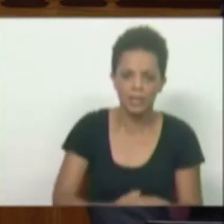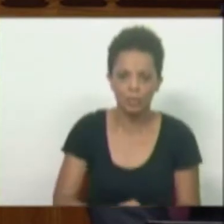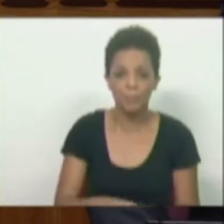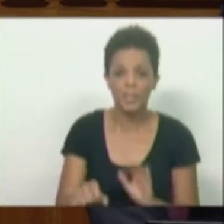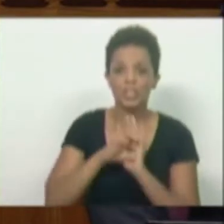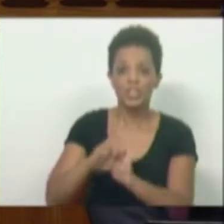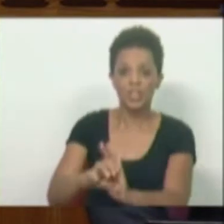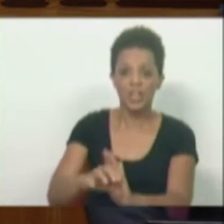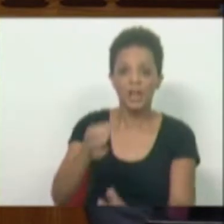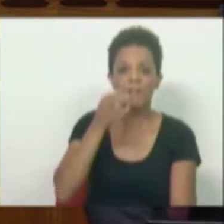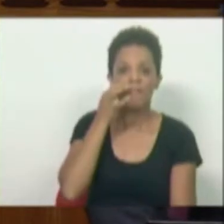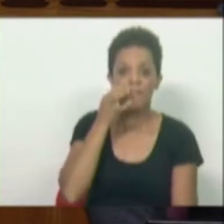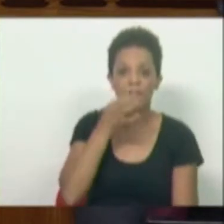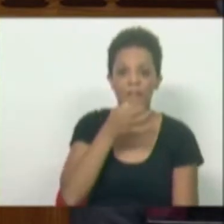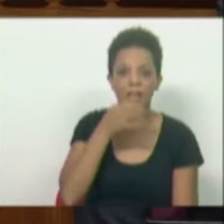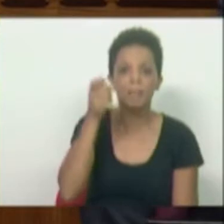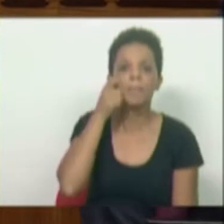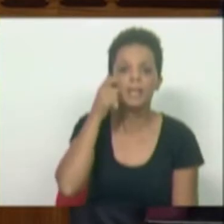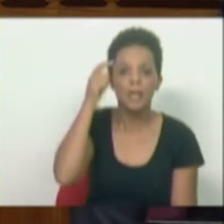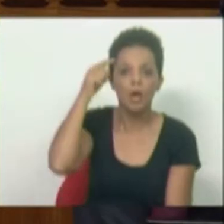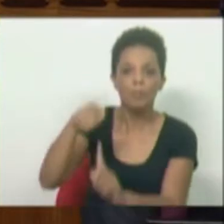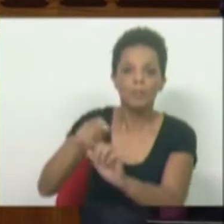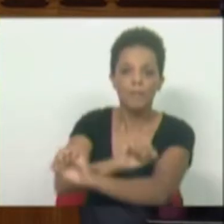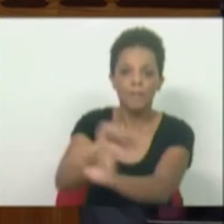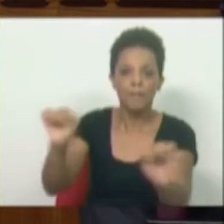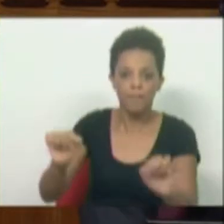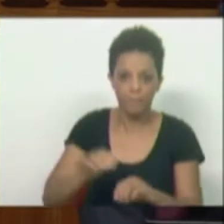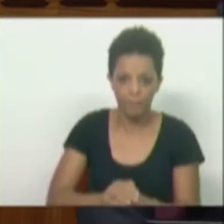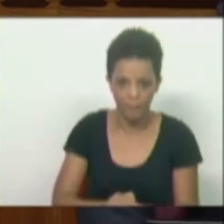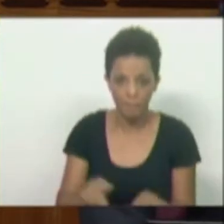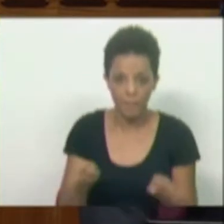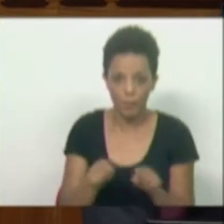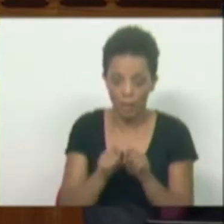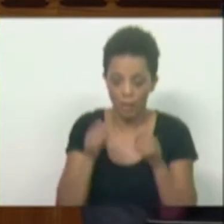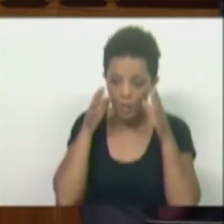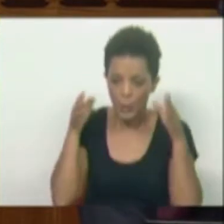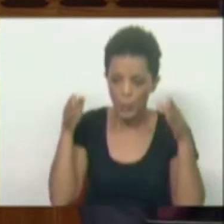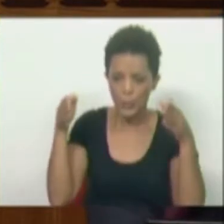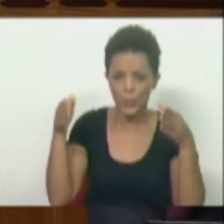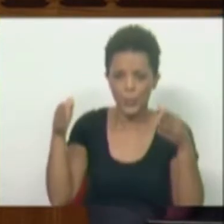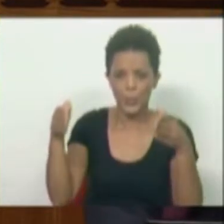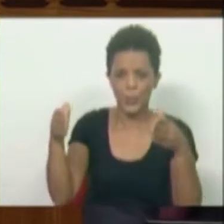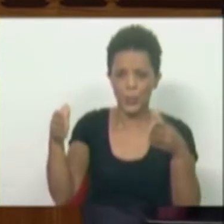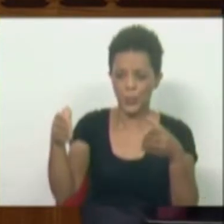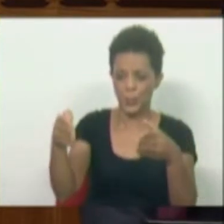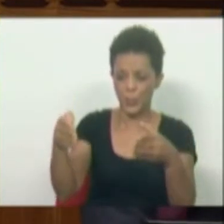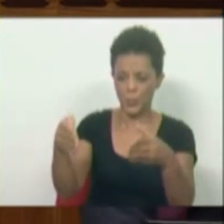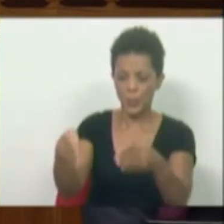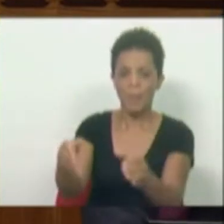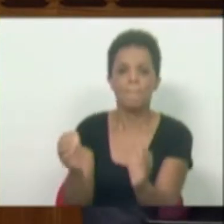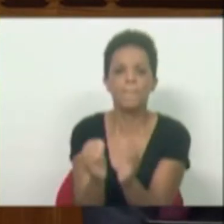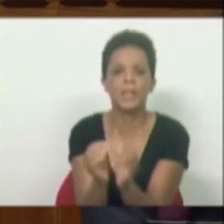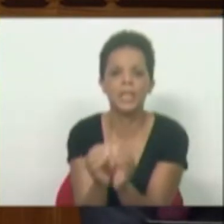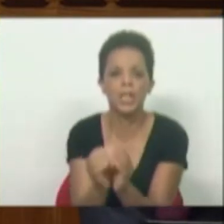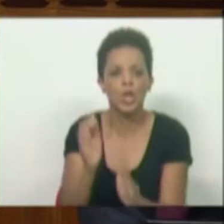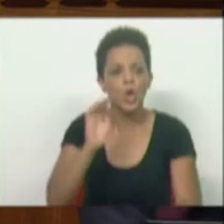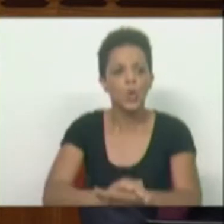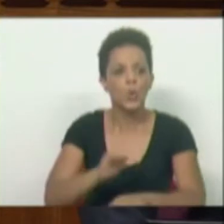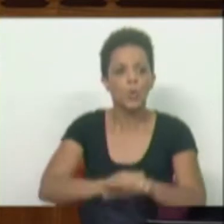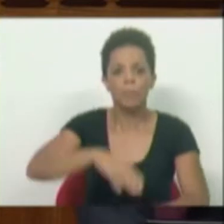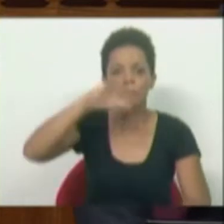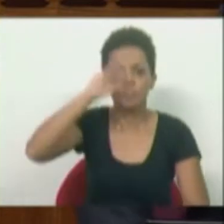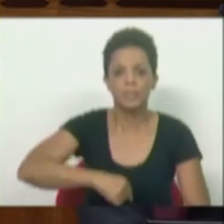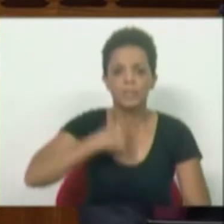o Chega a falar para o seu público-alvo, cada vez mais afunilado, cada vez mais pequenino e por isso é que não sabe